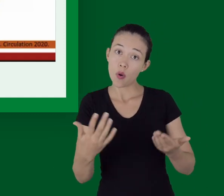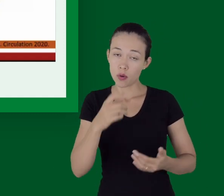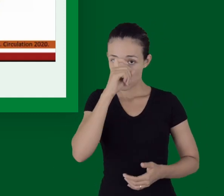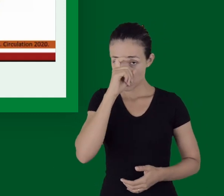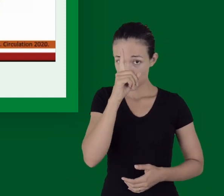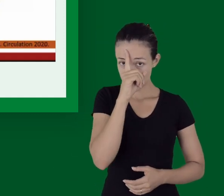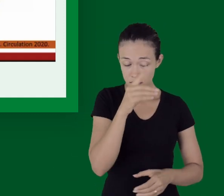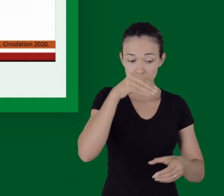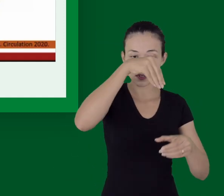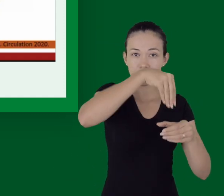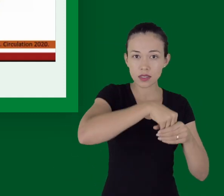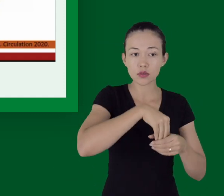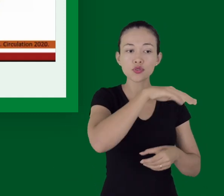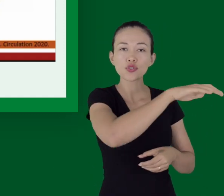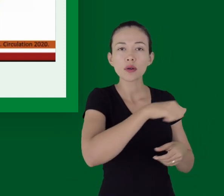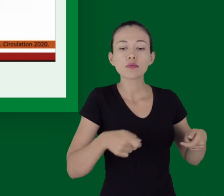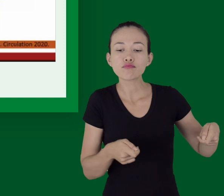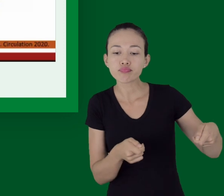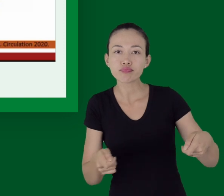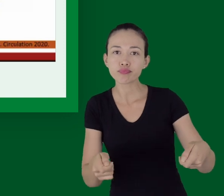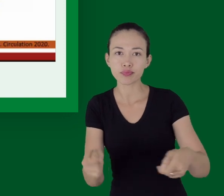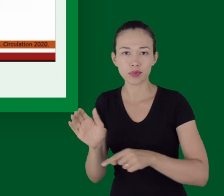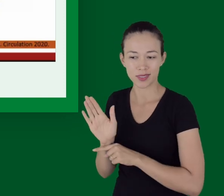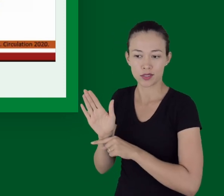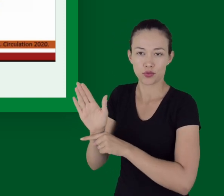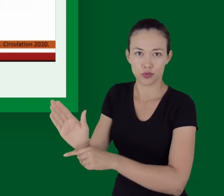rua, é ligado pro 92.